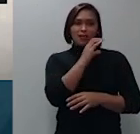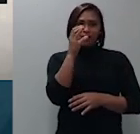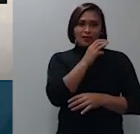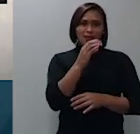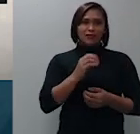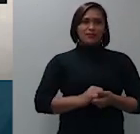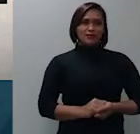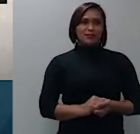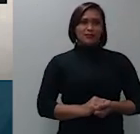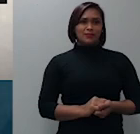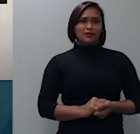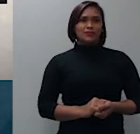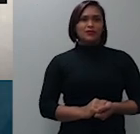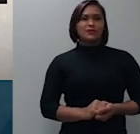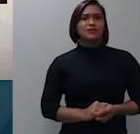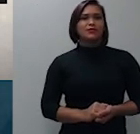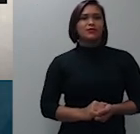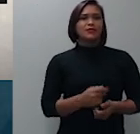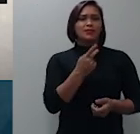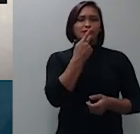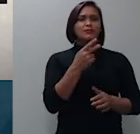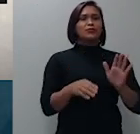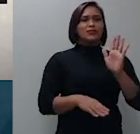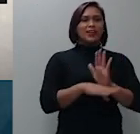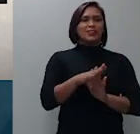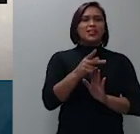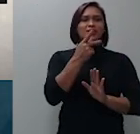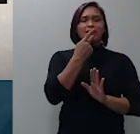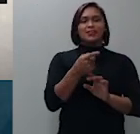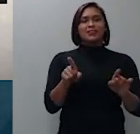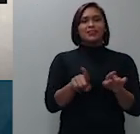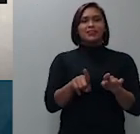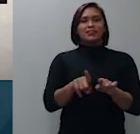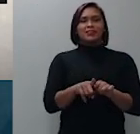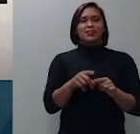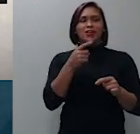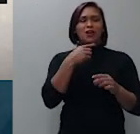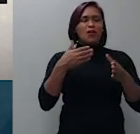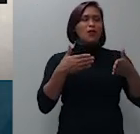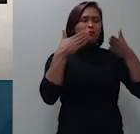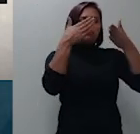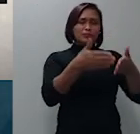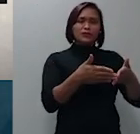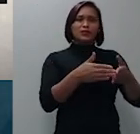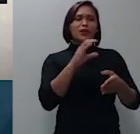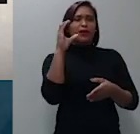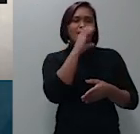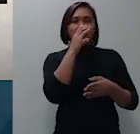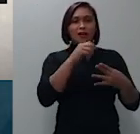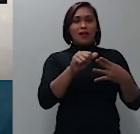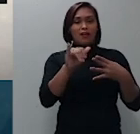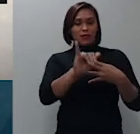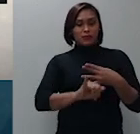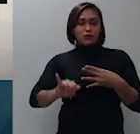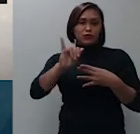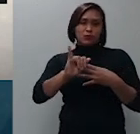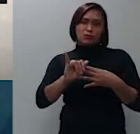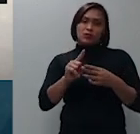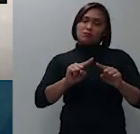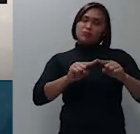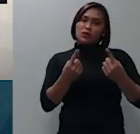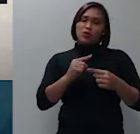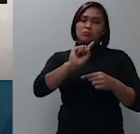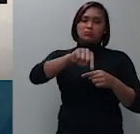alcançará apenas os temas que não possam ser objeto de imediato agravo de instrumento ou de posterior apelação